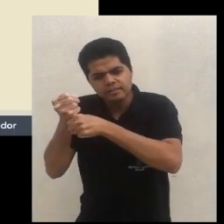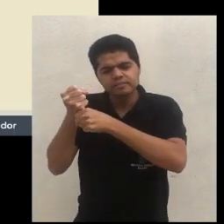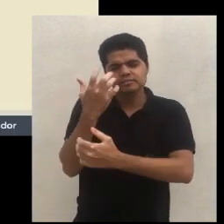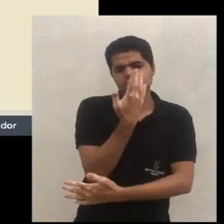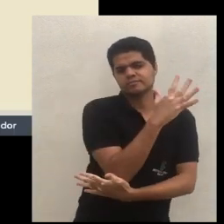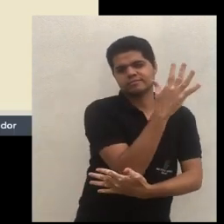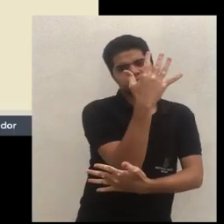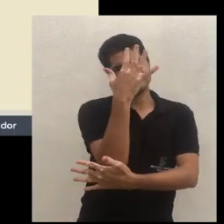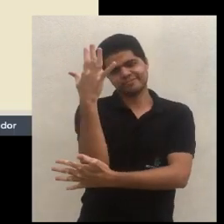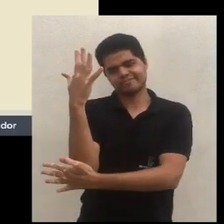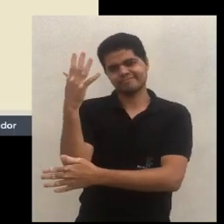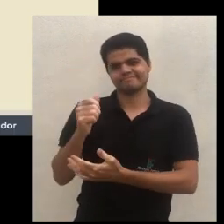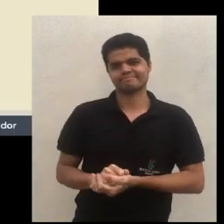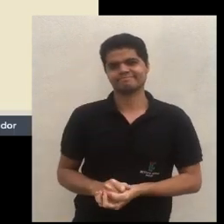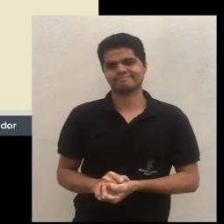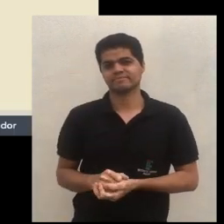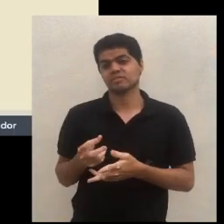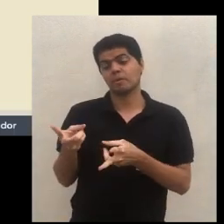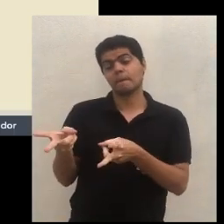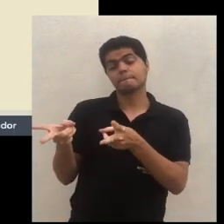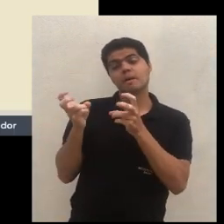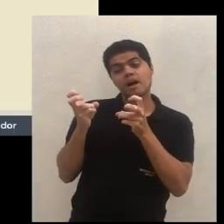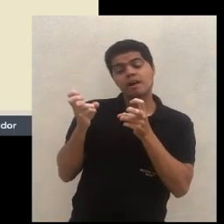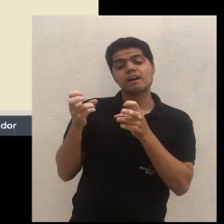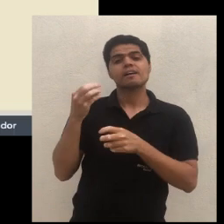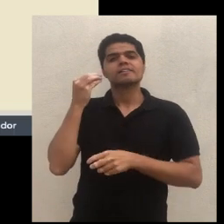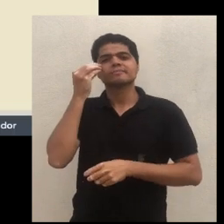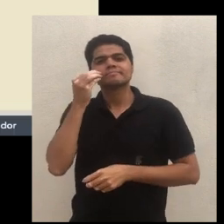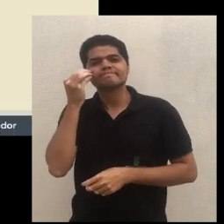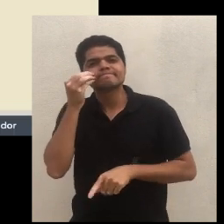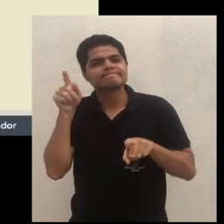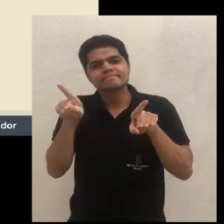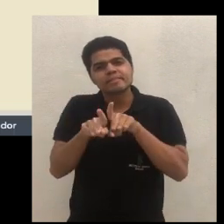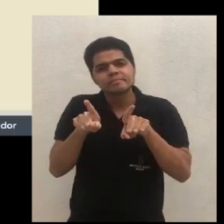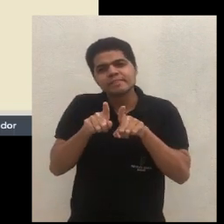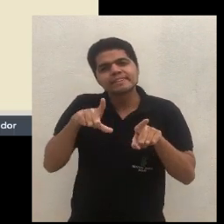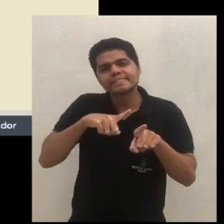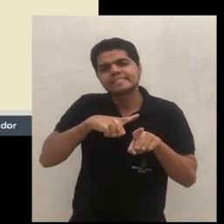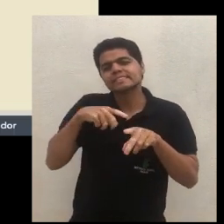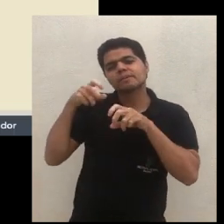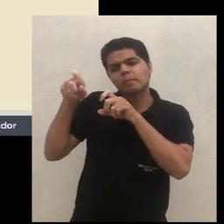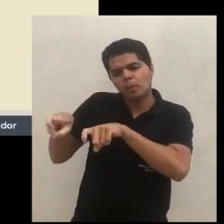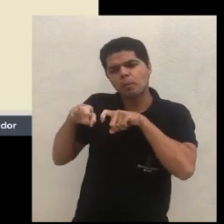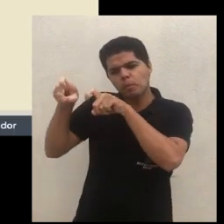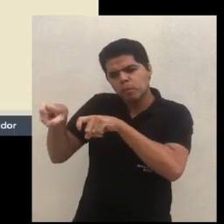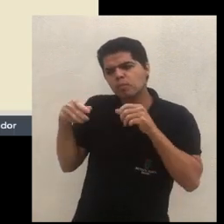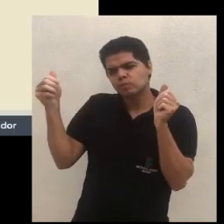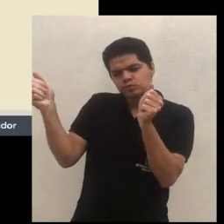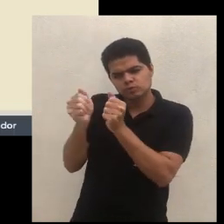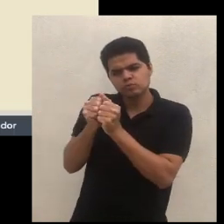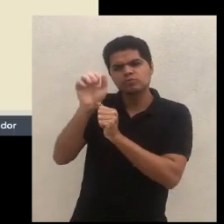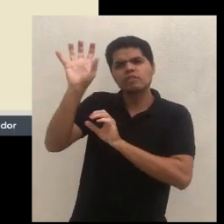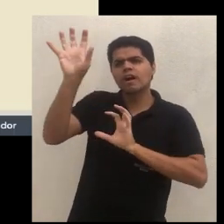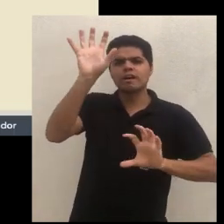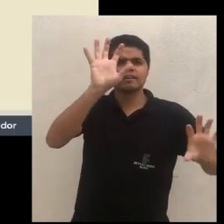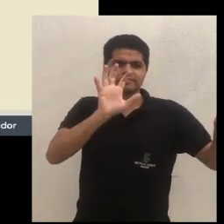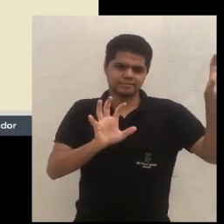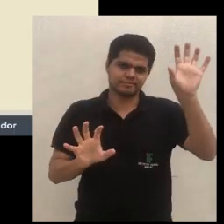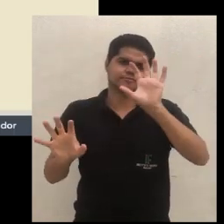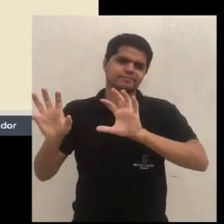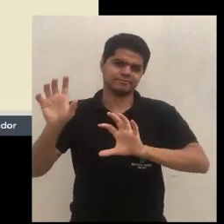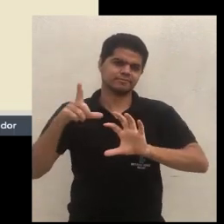a gente observa isso aí, e pela experiência que eu tenho de implantação de agrofloresta com muitos agricultores, em várias